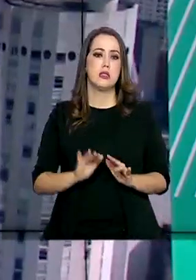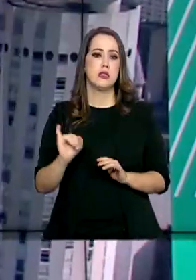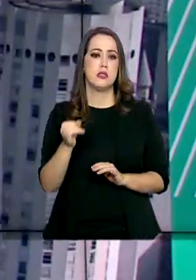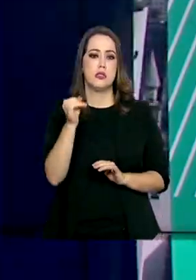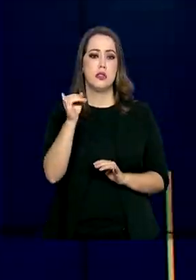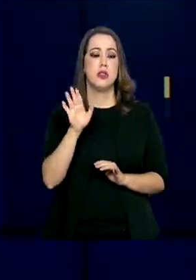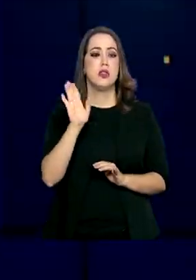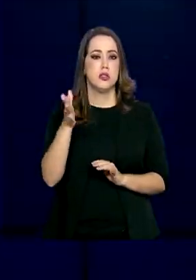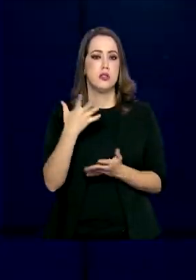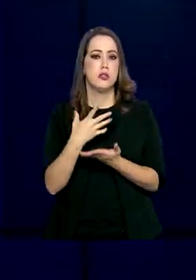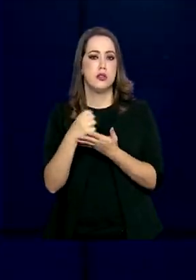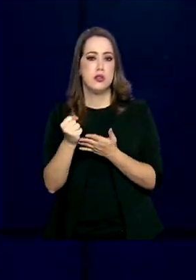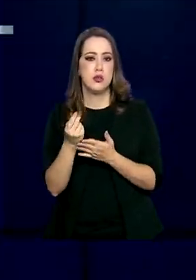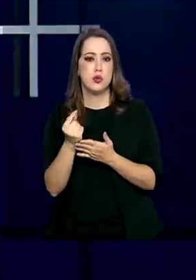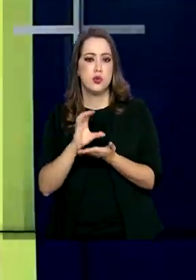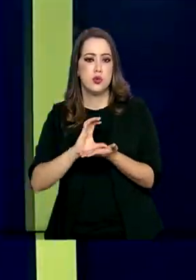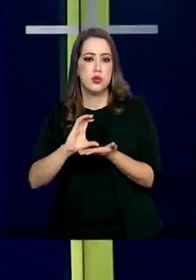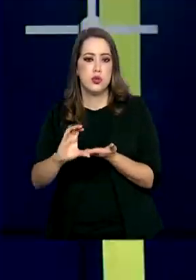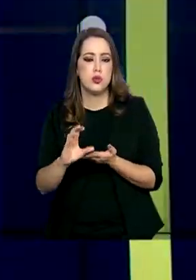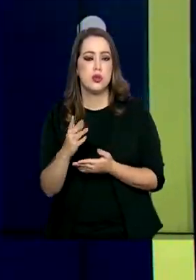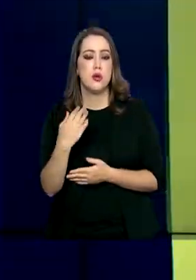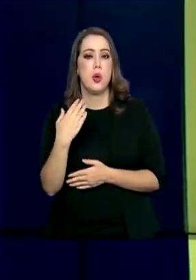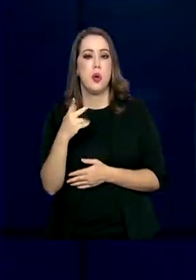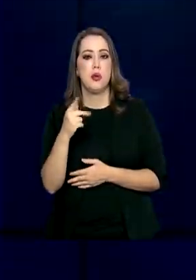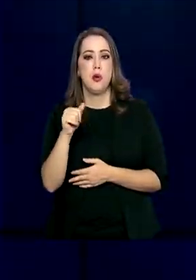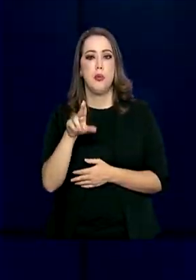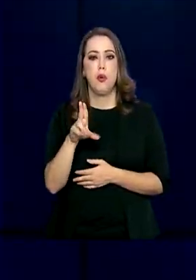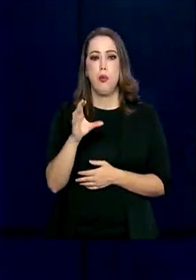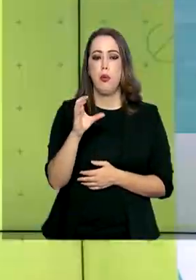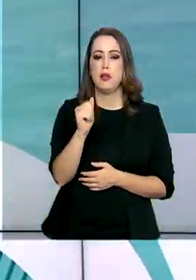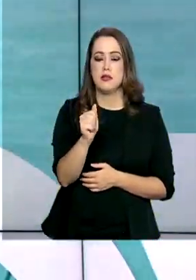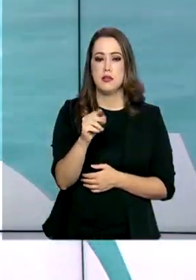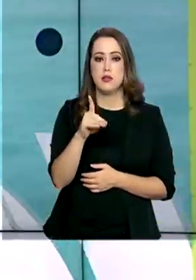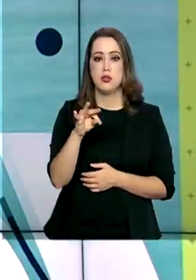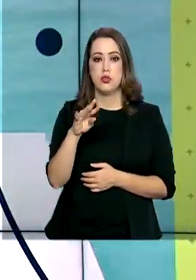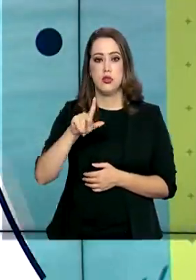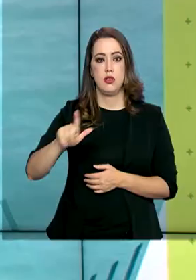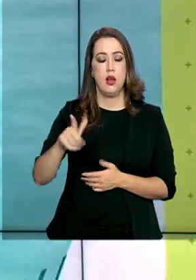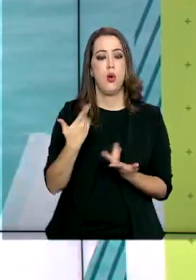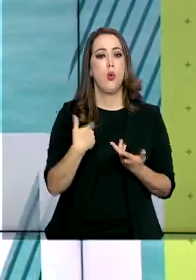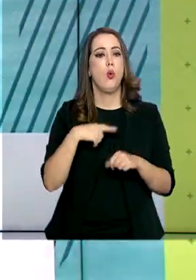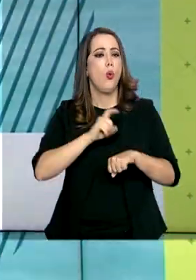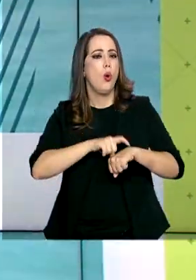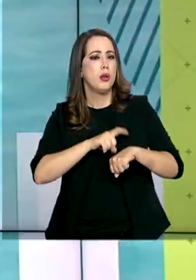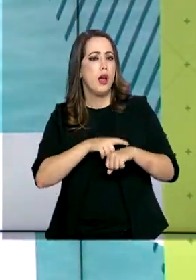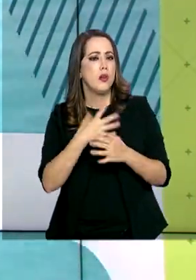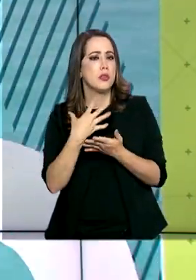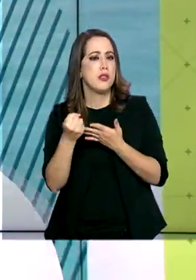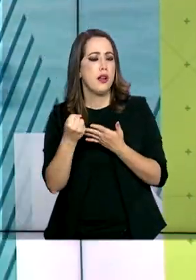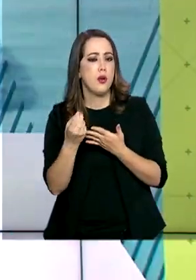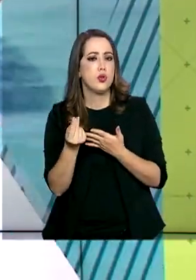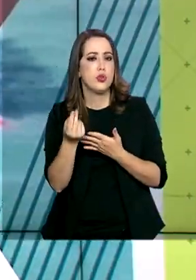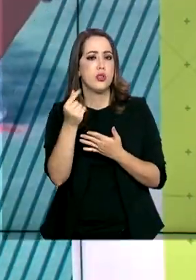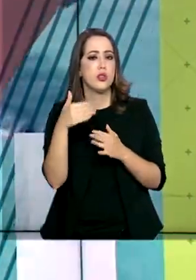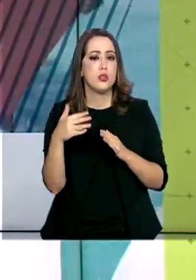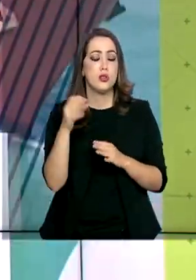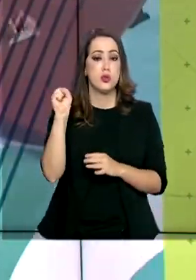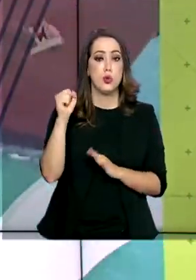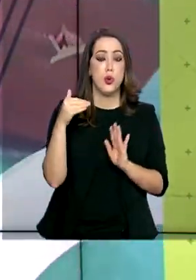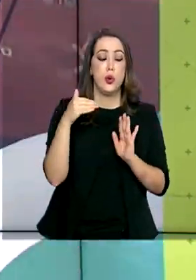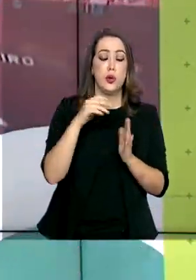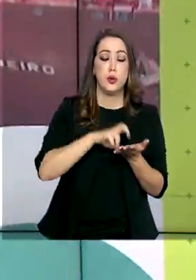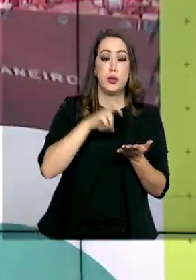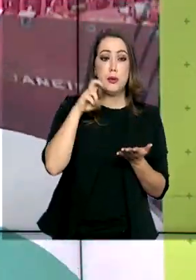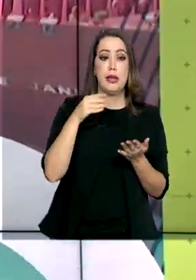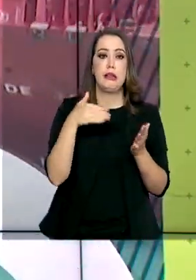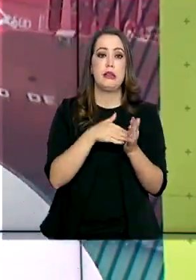em janeiro que já tiveram o recurso creditado na poupança digital. O horário de atendimento para a retirada do dinheiro vai de 8 da manhã